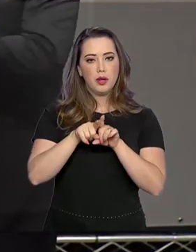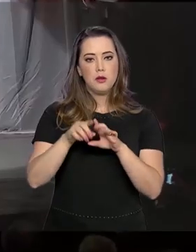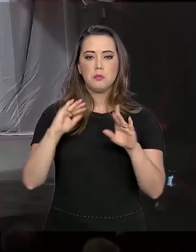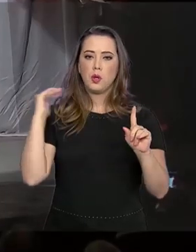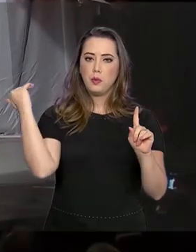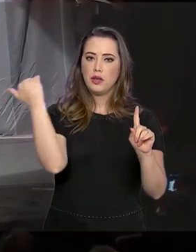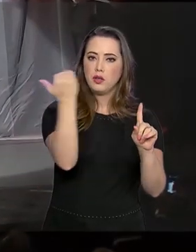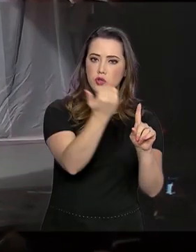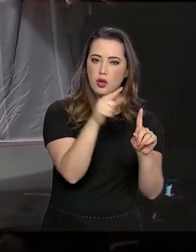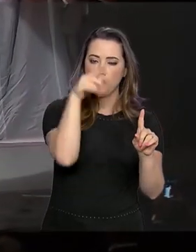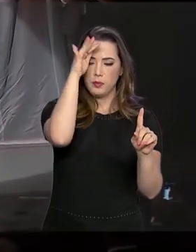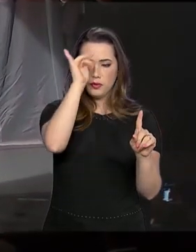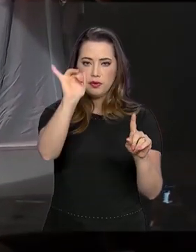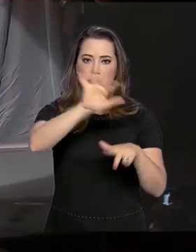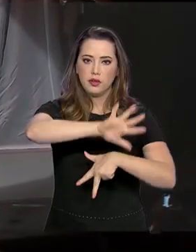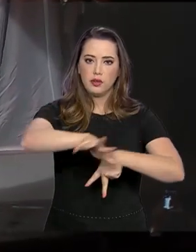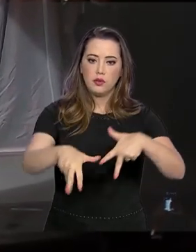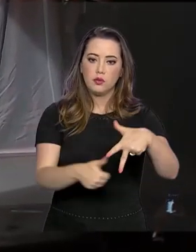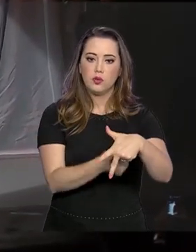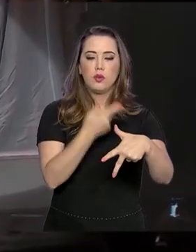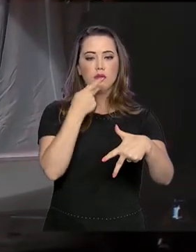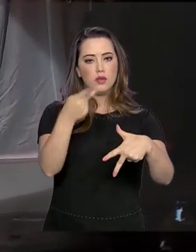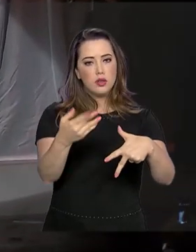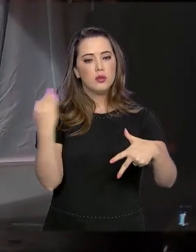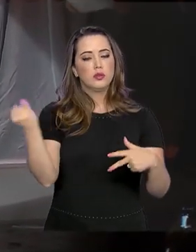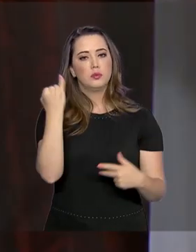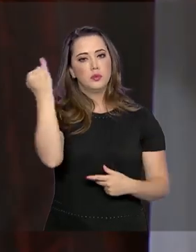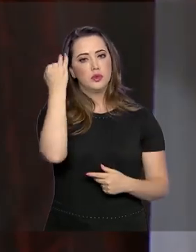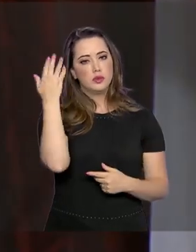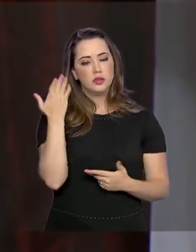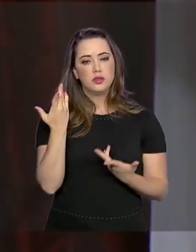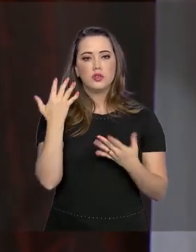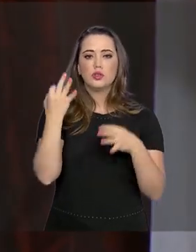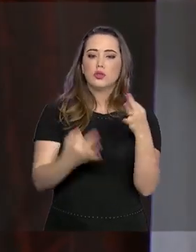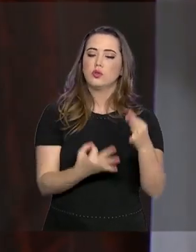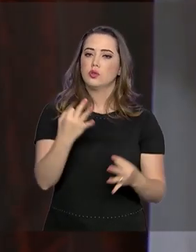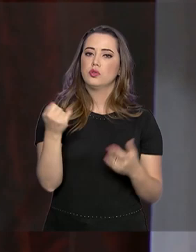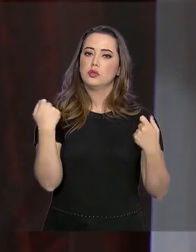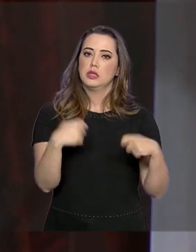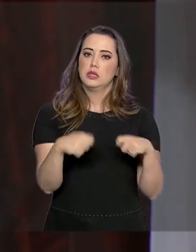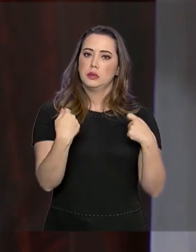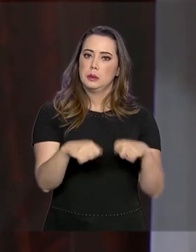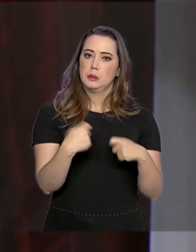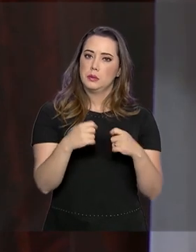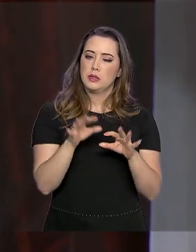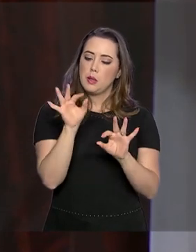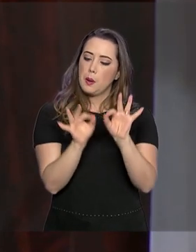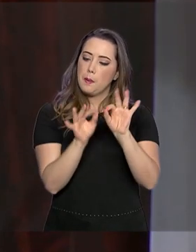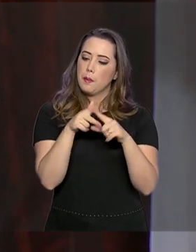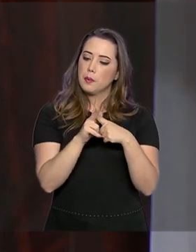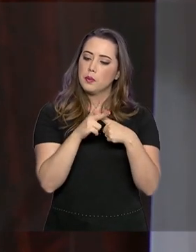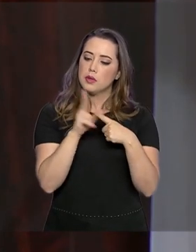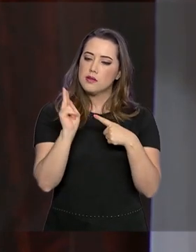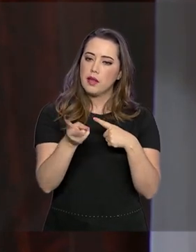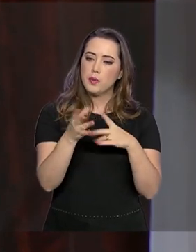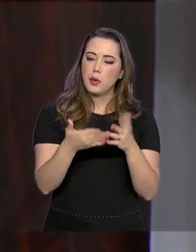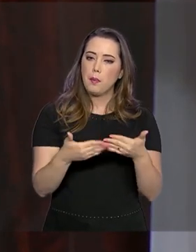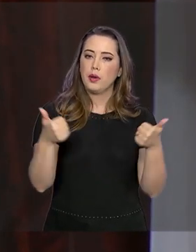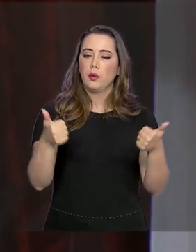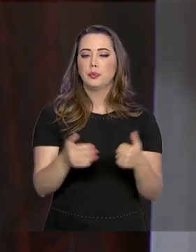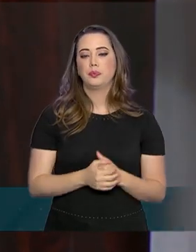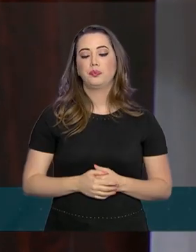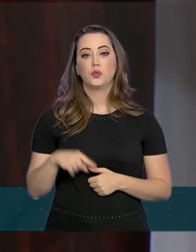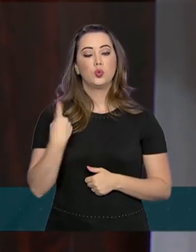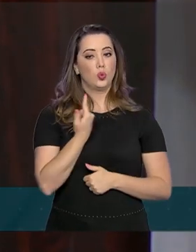corrupção, destacou que para que seja efetiva, a justiça precisa ser aprimorada o tempo todo. Nós temos